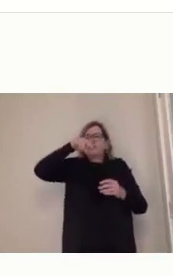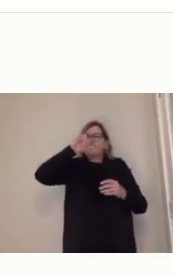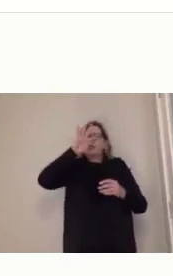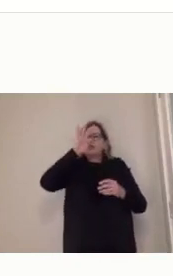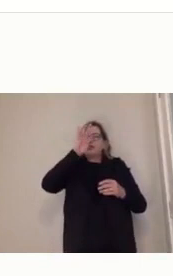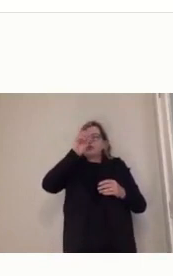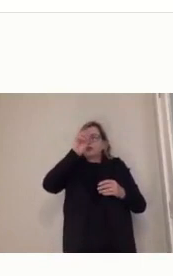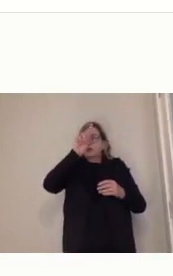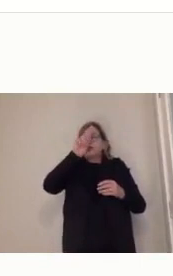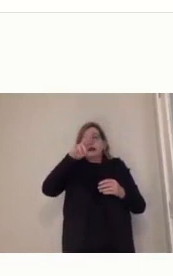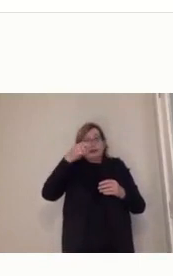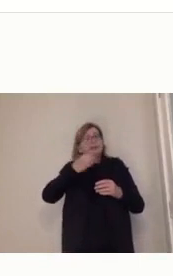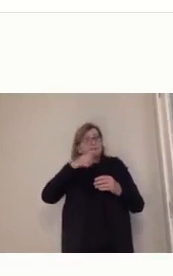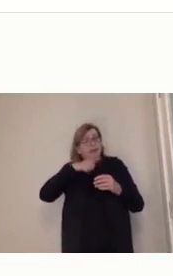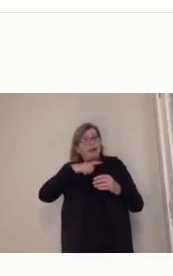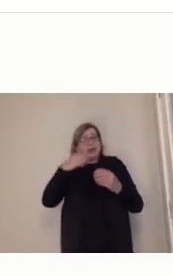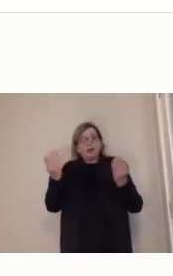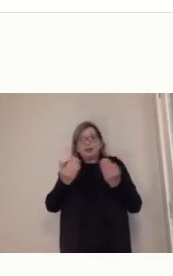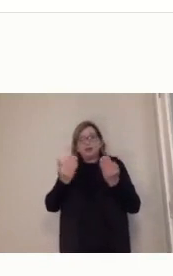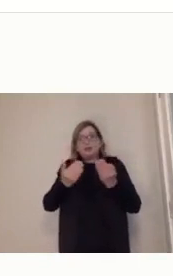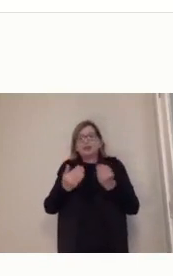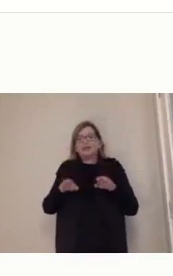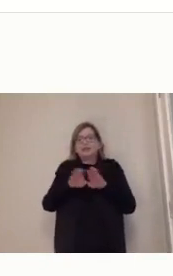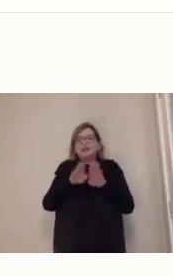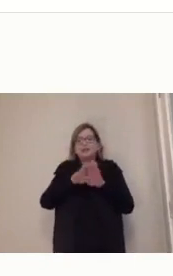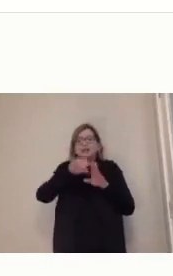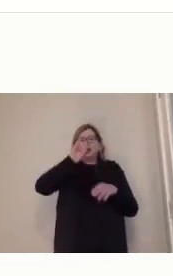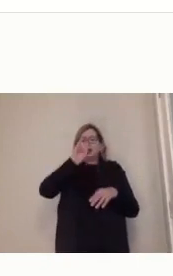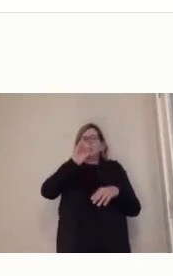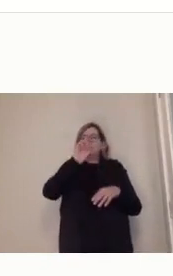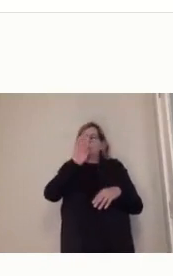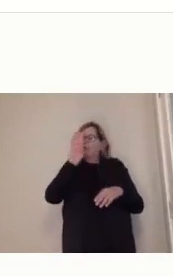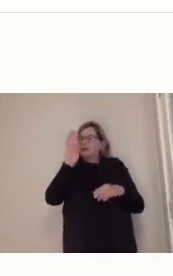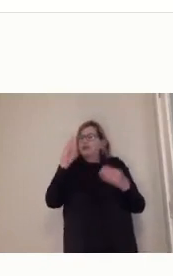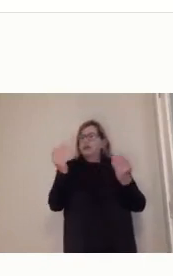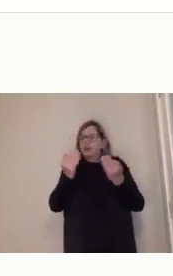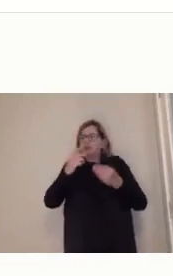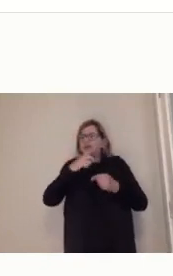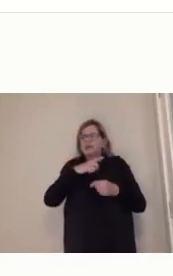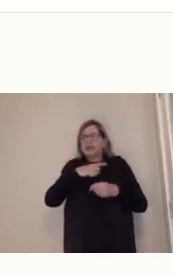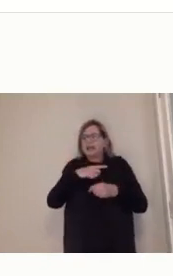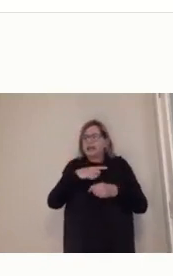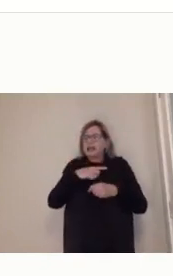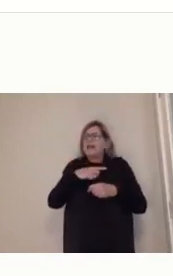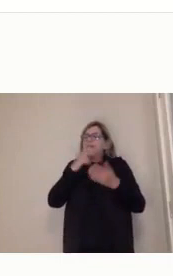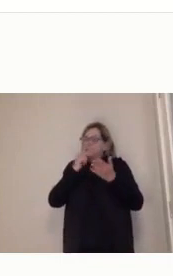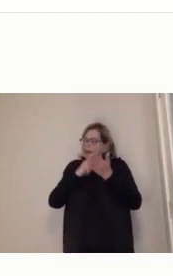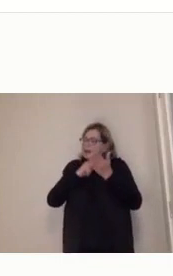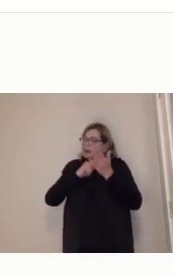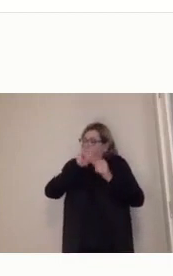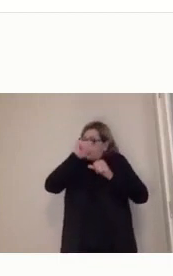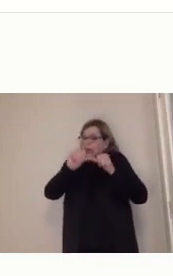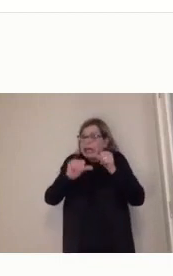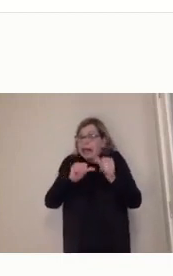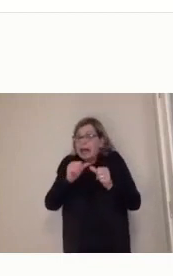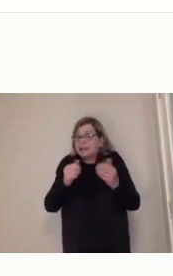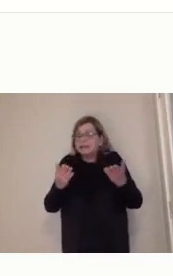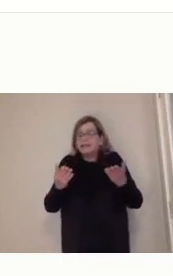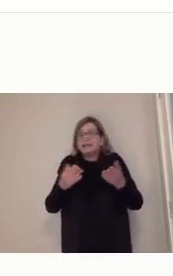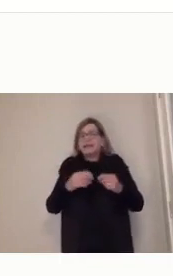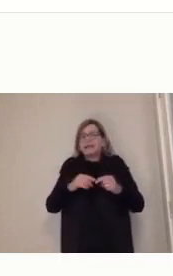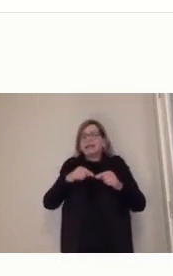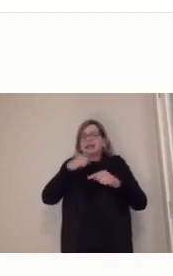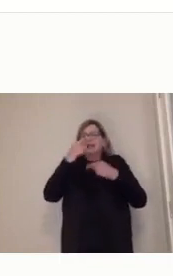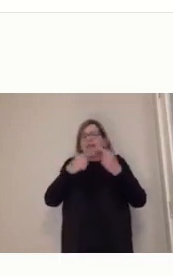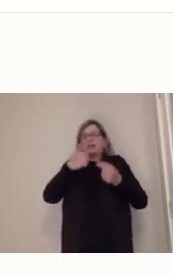né? Em 1950, a Fundação Ford doou milhões de dólares para transmissões educativas, né? E aí a gente começa a ter e vai